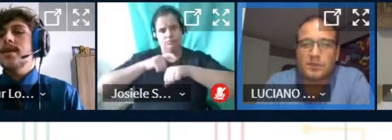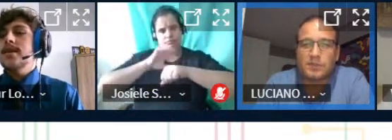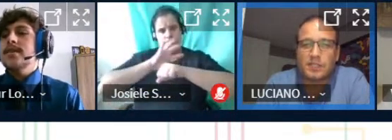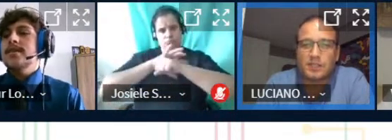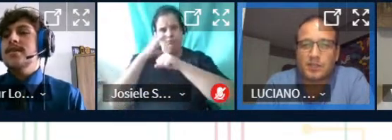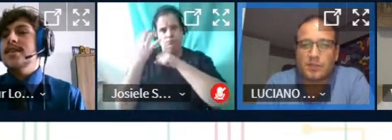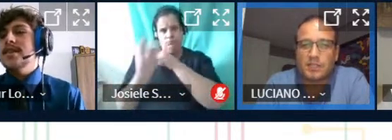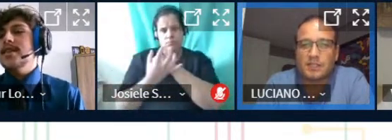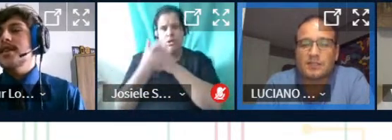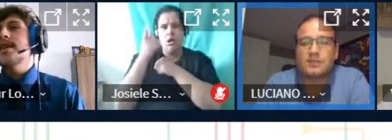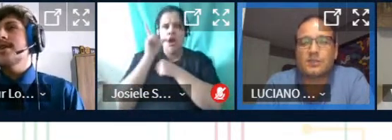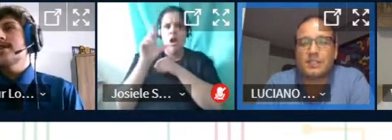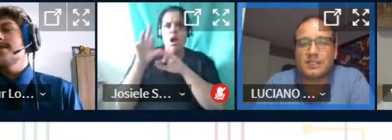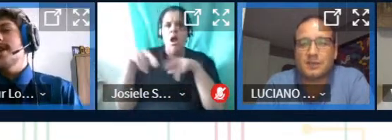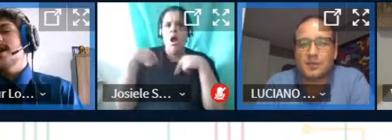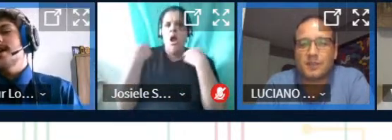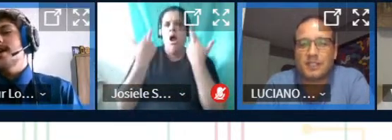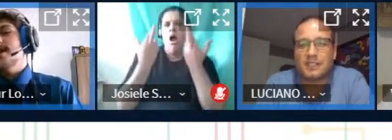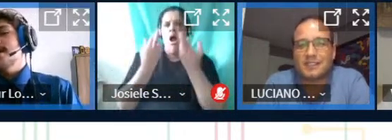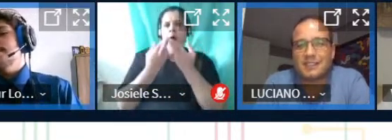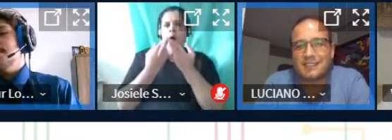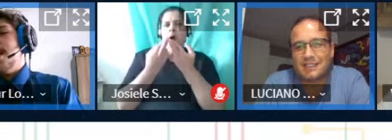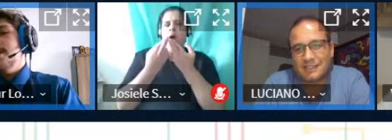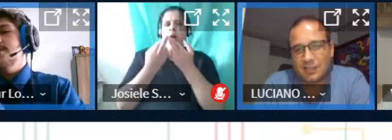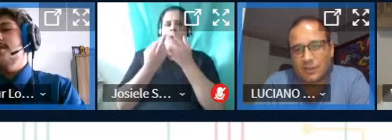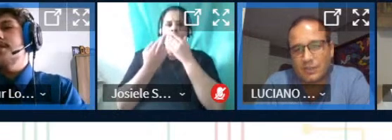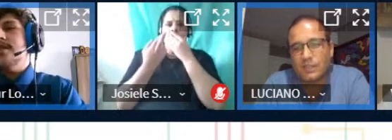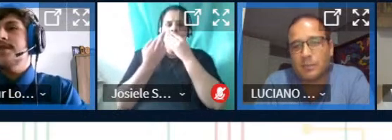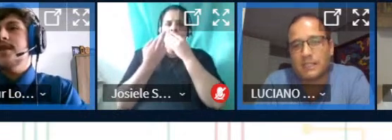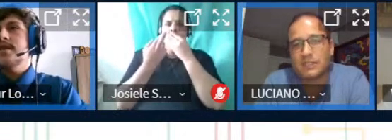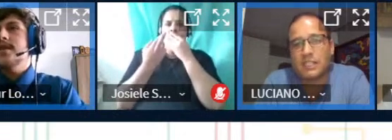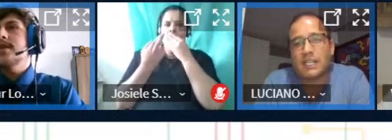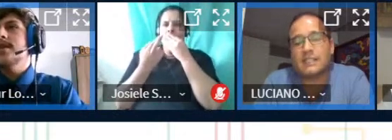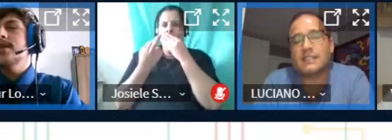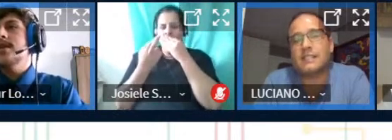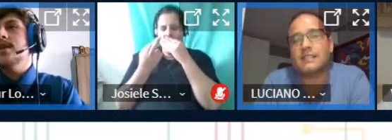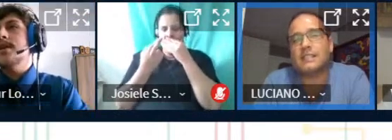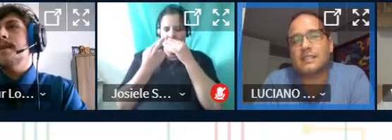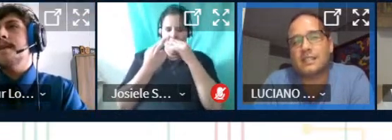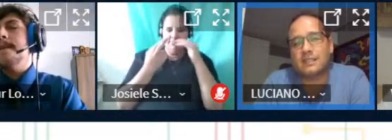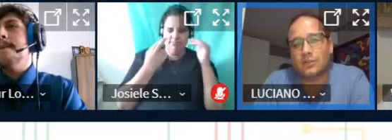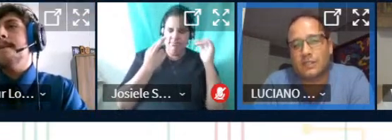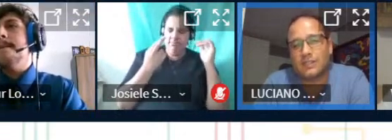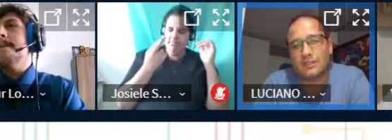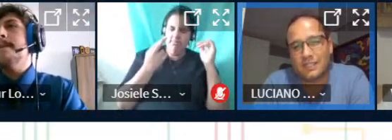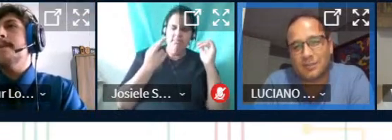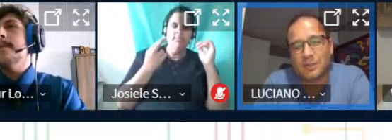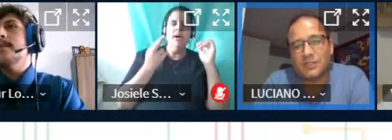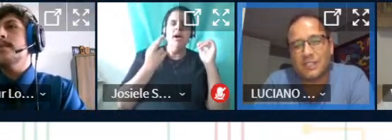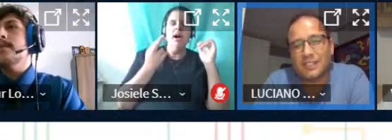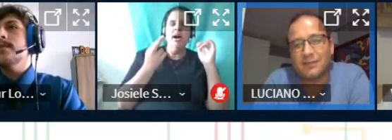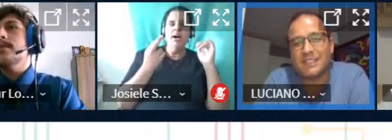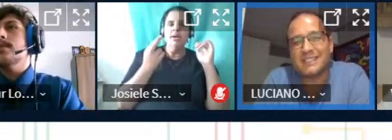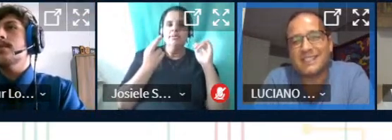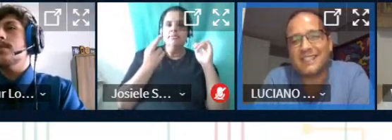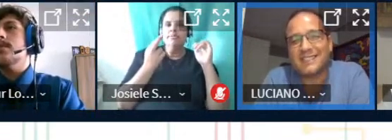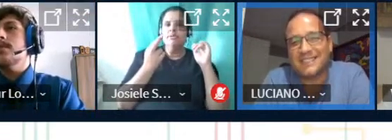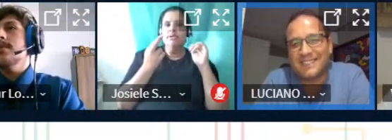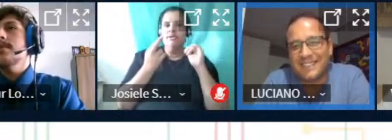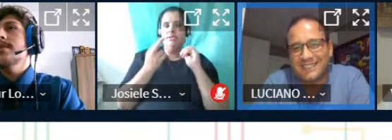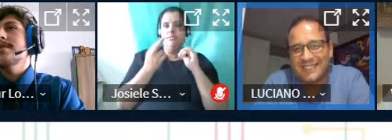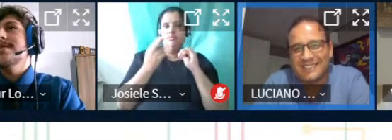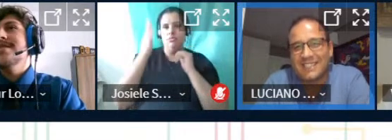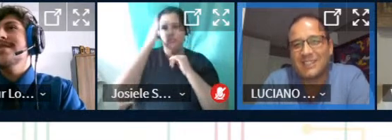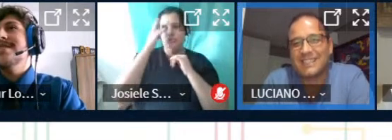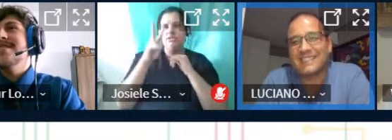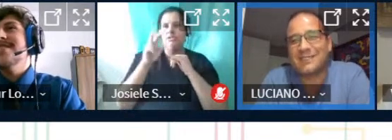pandemia vocês conseguiram se reunir conseguiram desenvolver são demandas de quem esse auxílio pelo sei da Vanessa lá